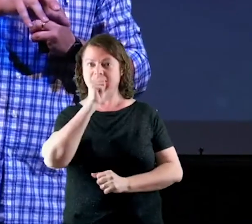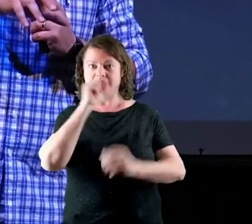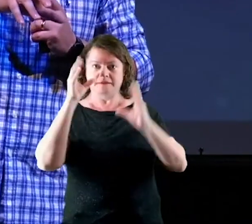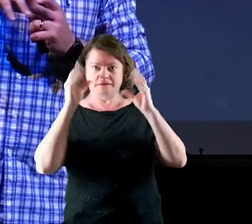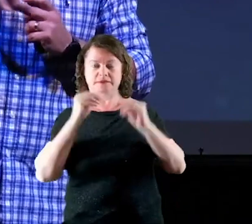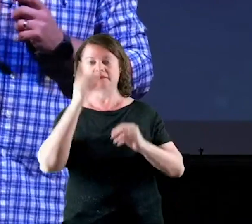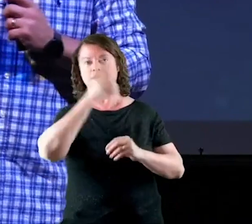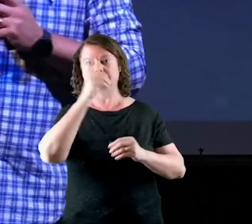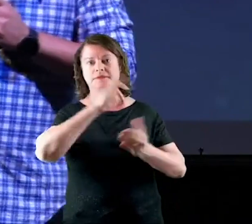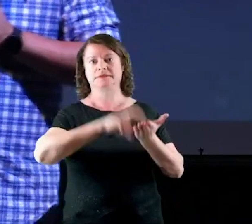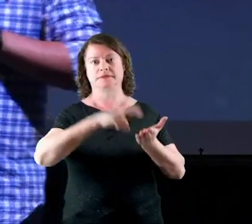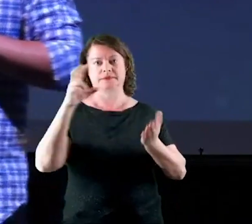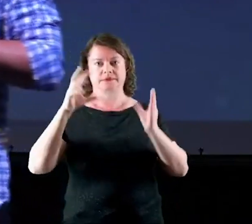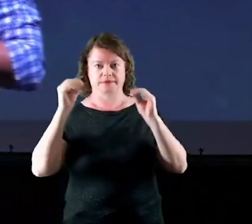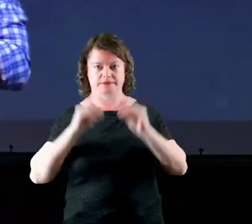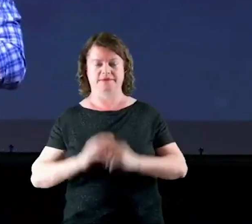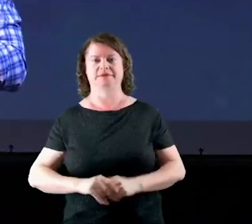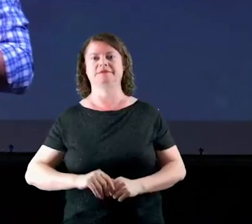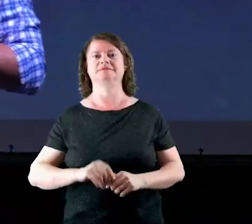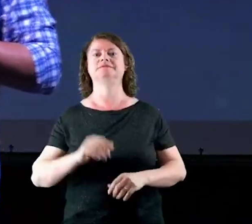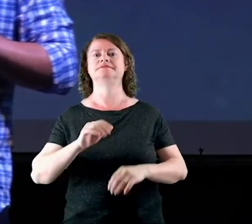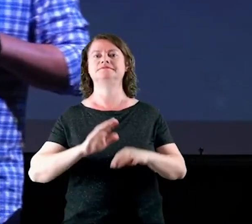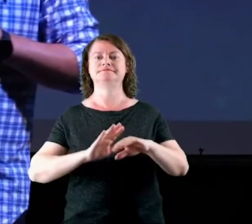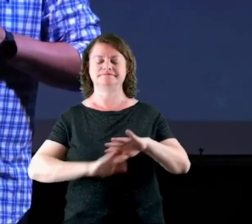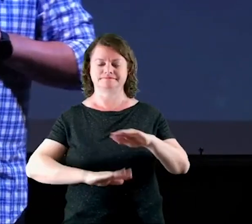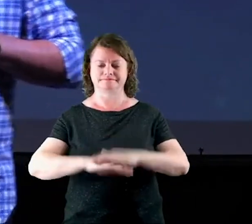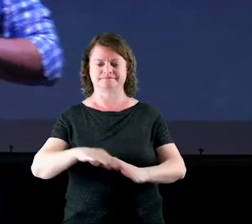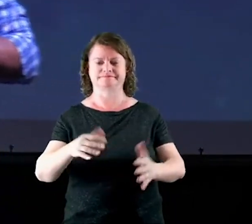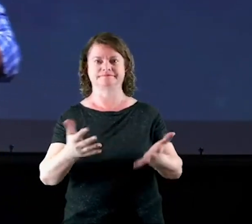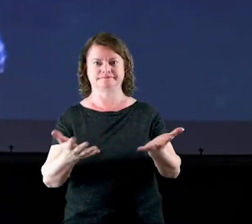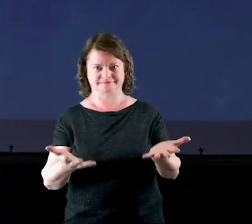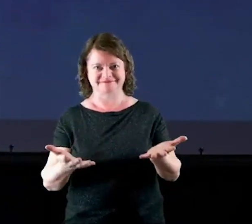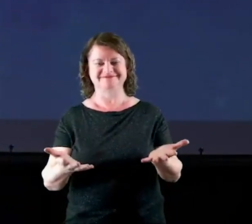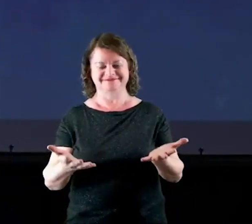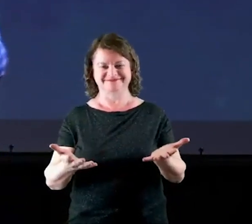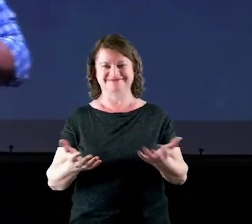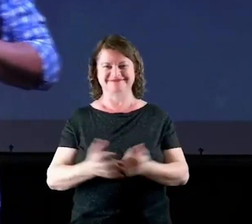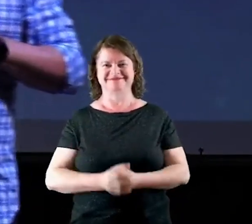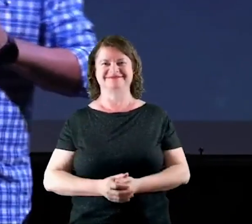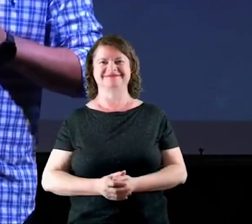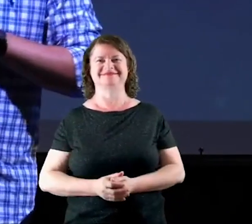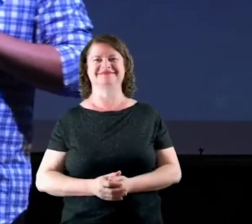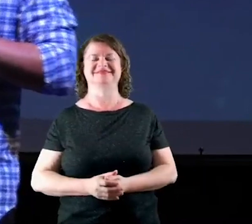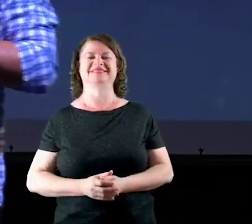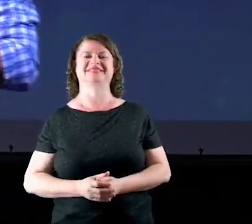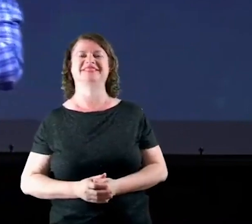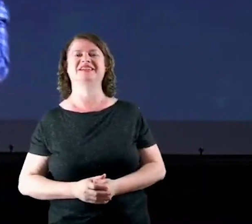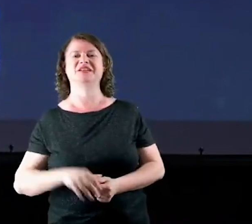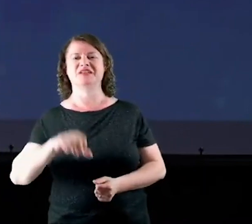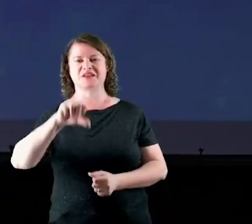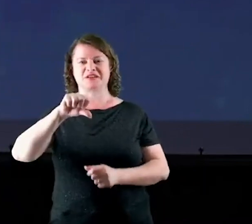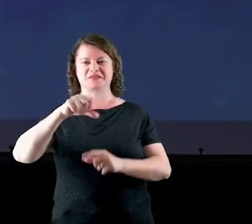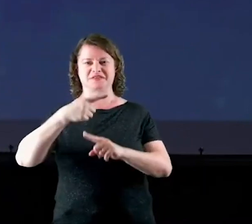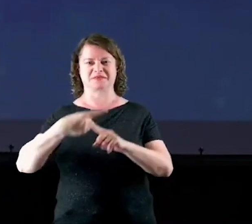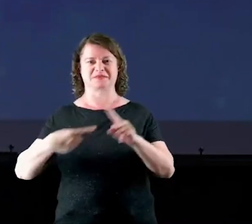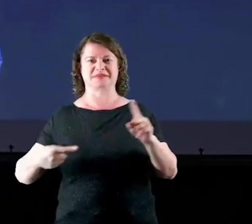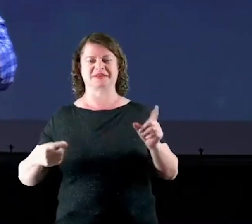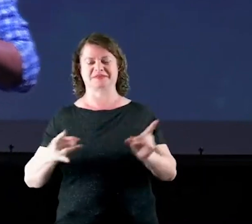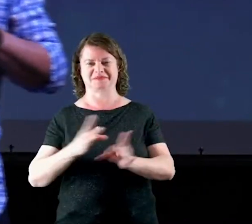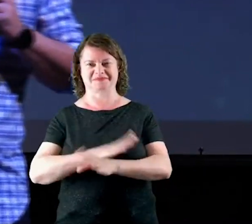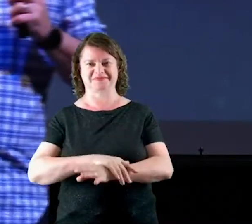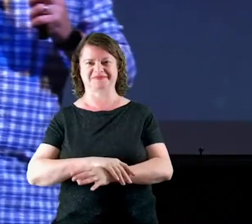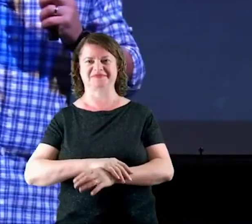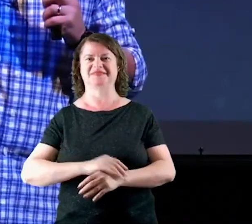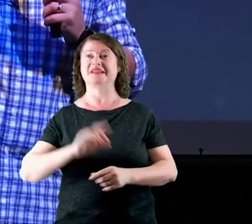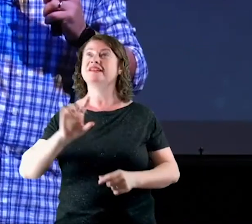tem mais algum aviso não levanta tua mão ó terminamos 21 e 30 rigorosamente que o amor